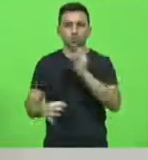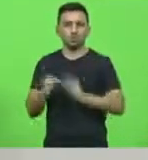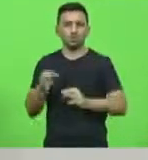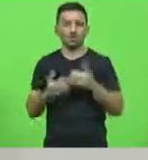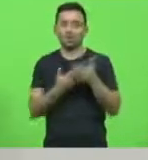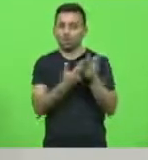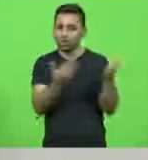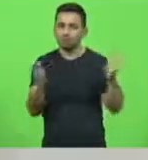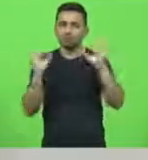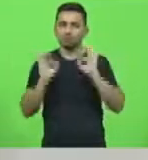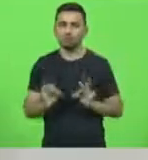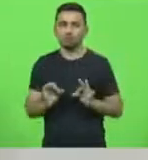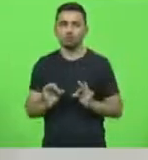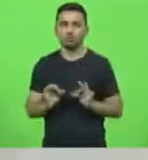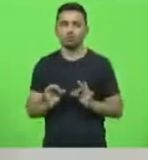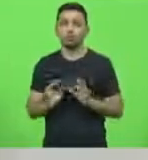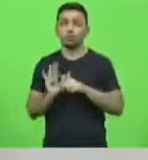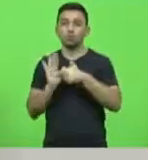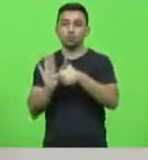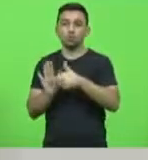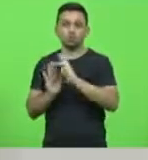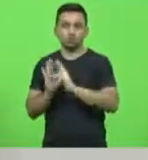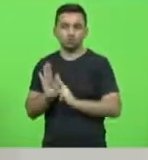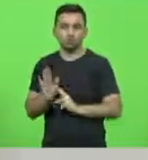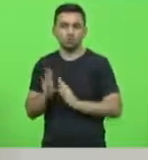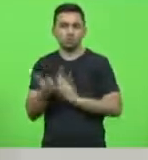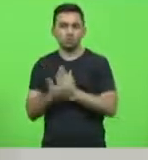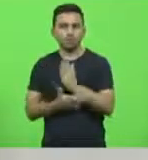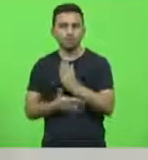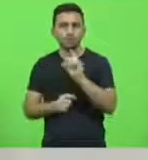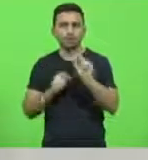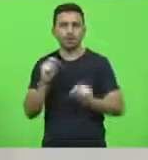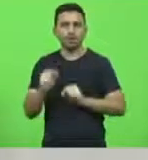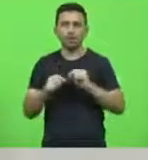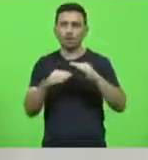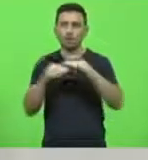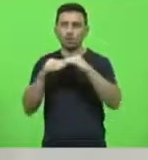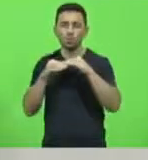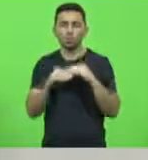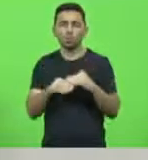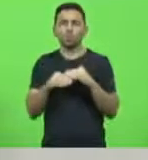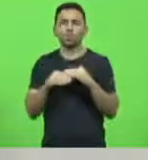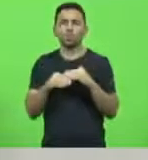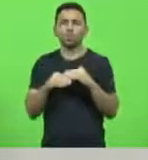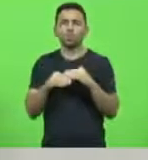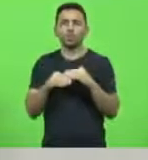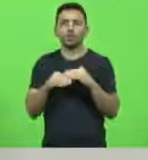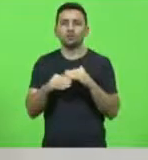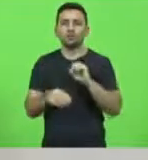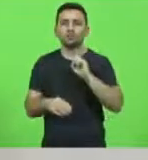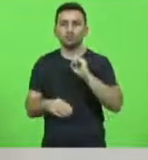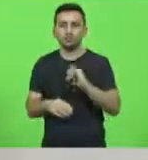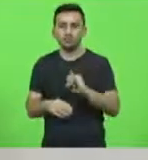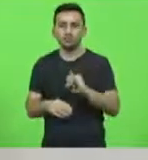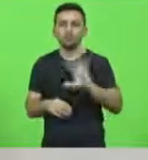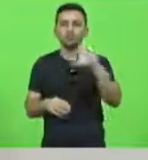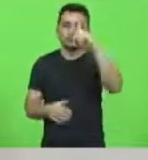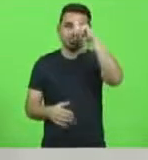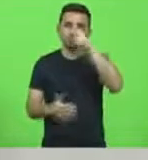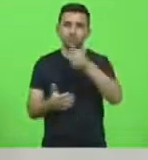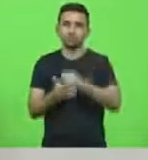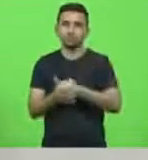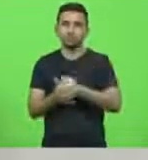razão. Constou na resolução aprovada que seria aplicada idêntica disposição a eventuais decisões